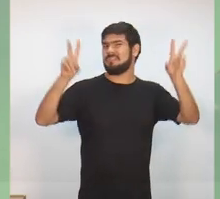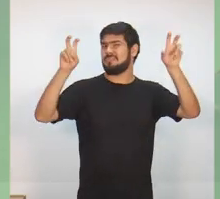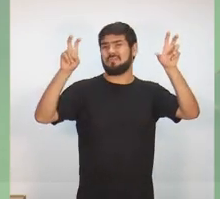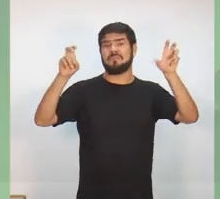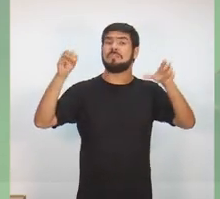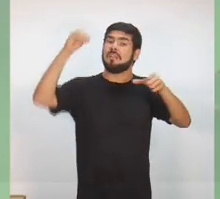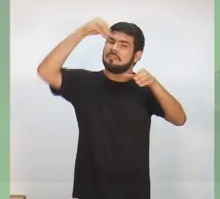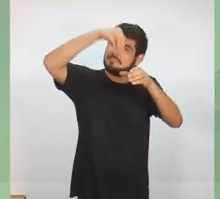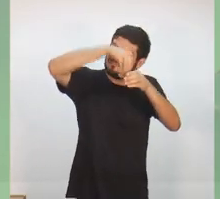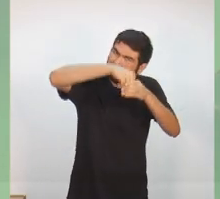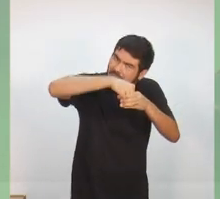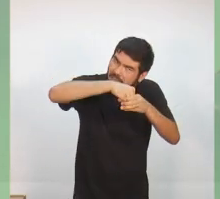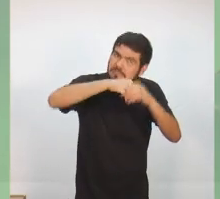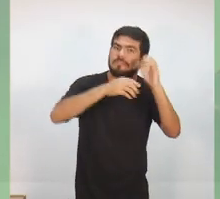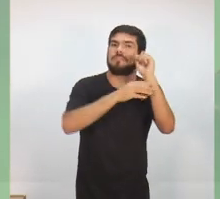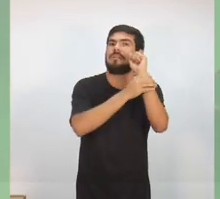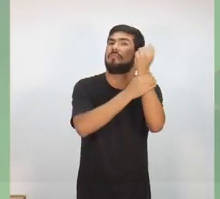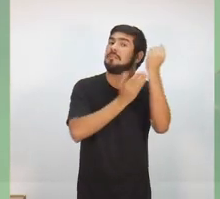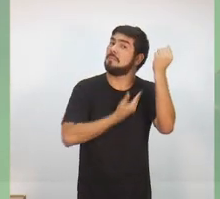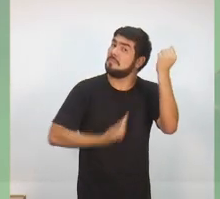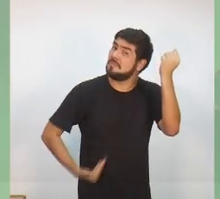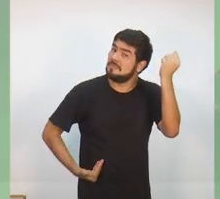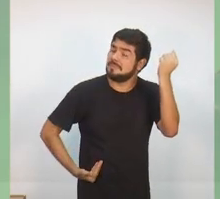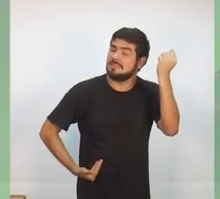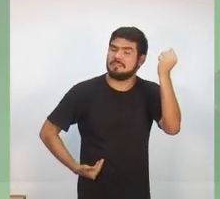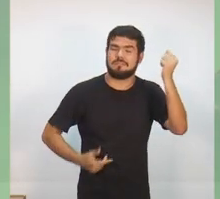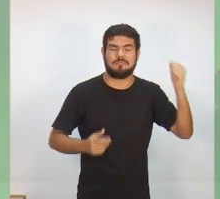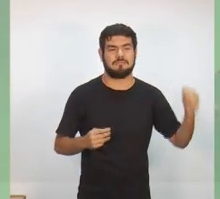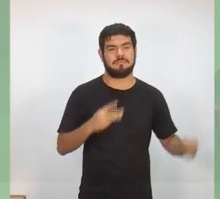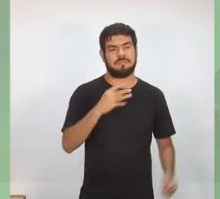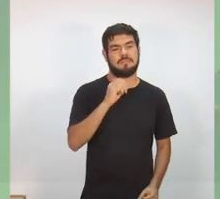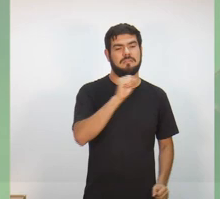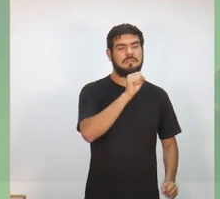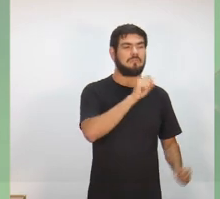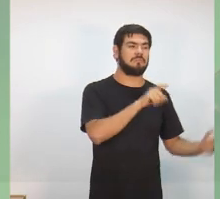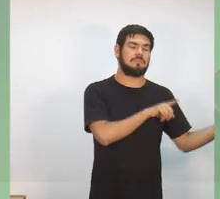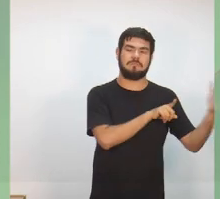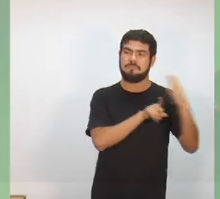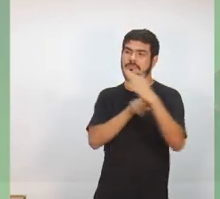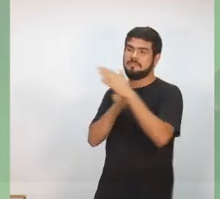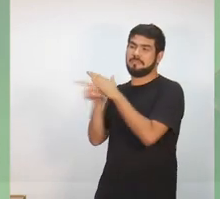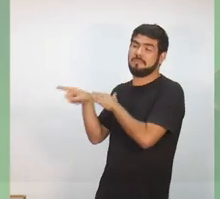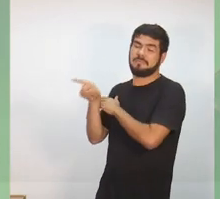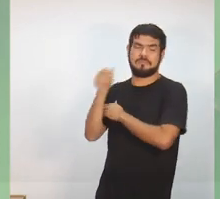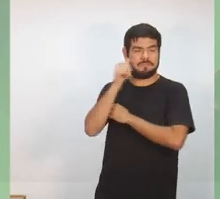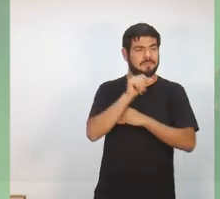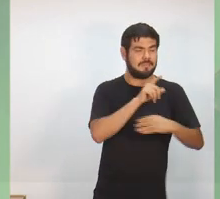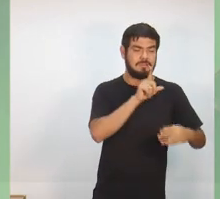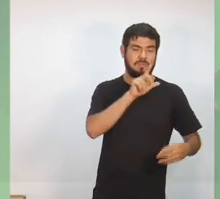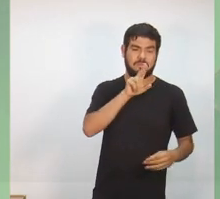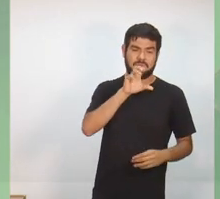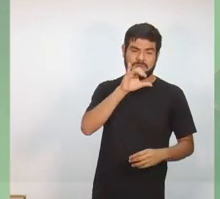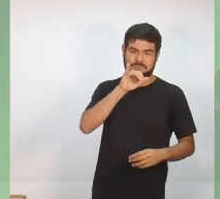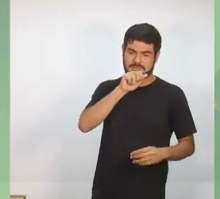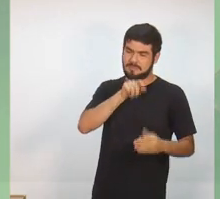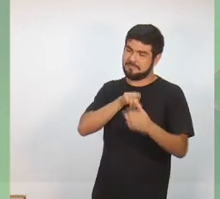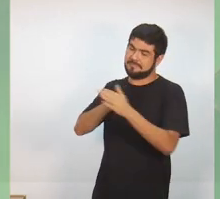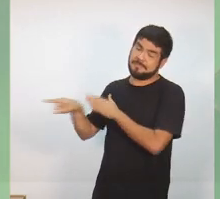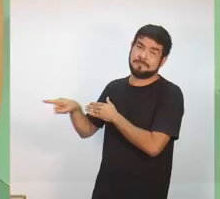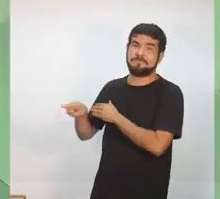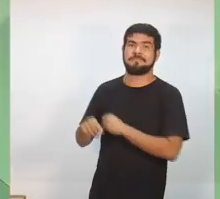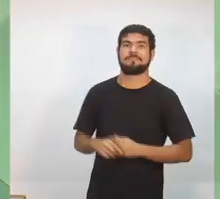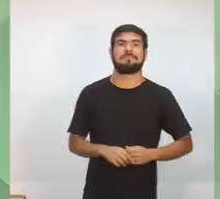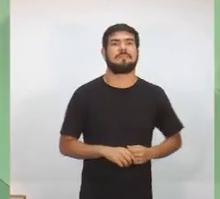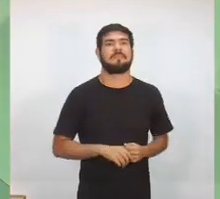tema de segurança pública. 30 segundos no canto superior da tela, por favor. Candidata Lúcia Antônia, fique à vontade.